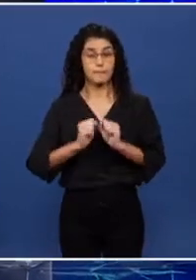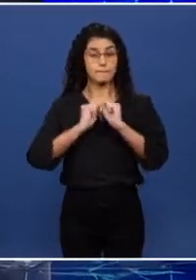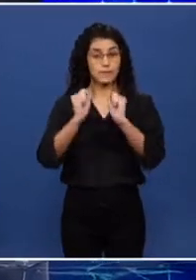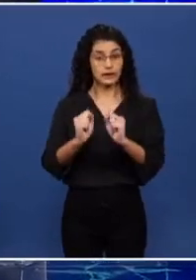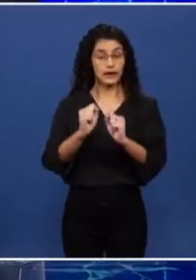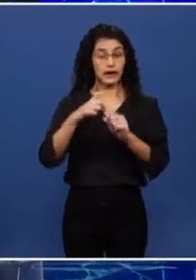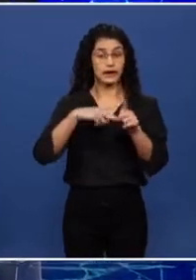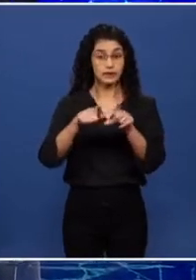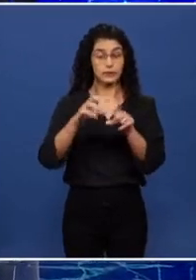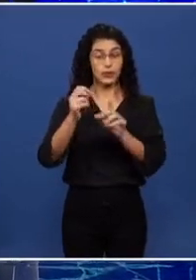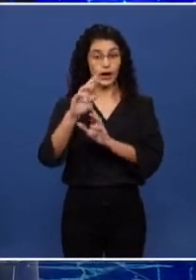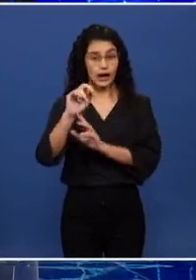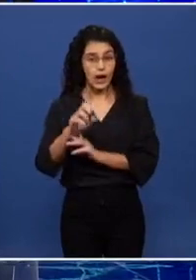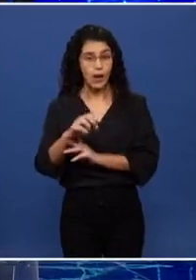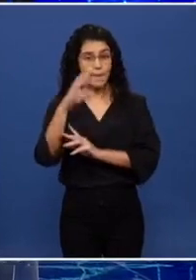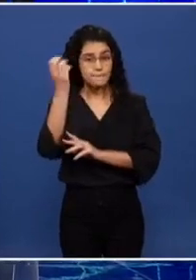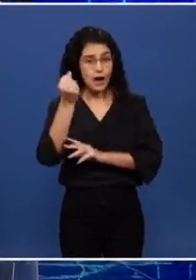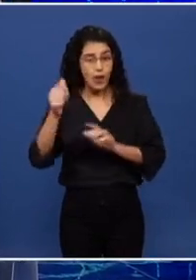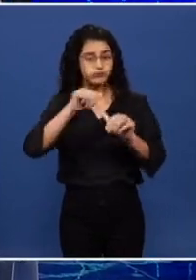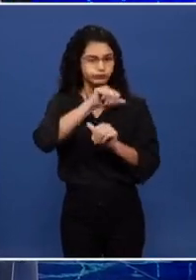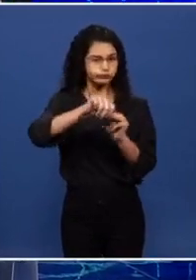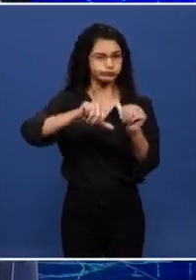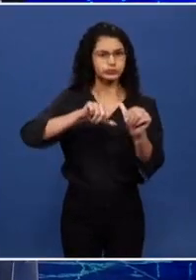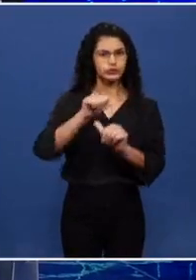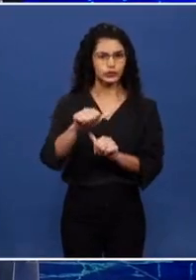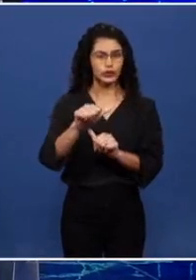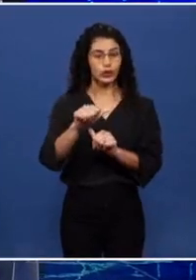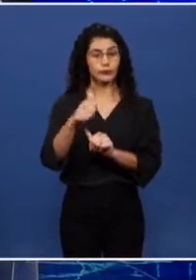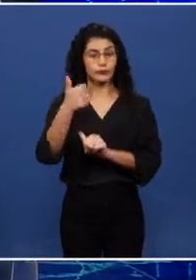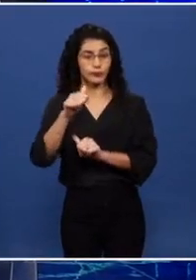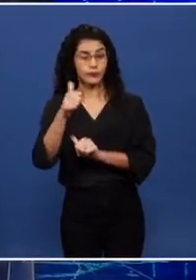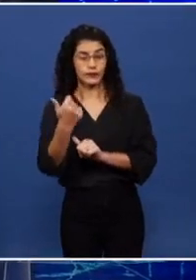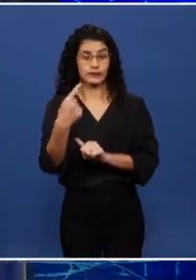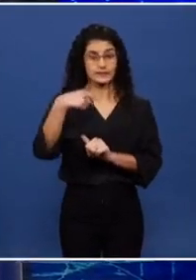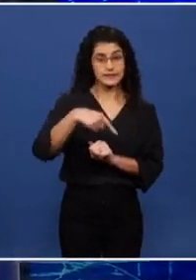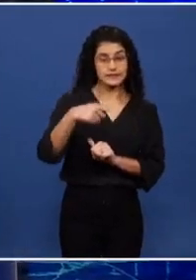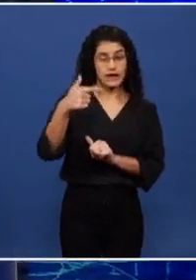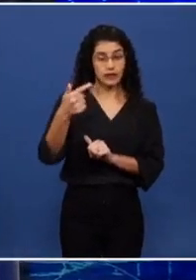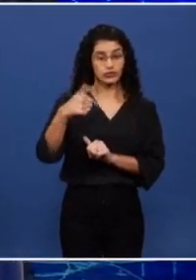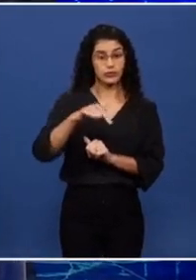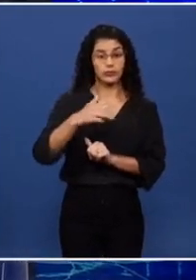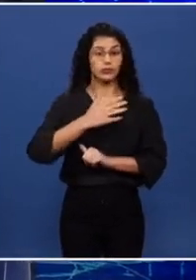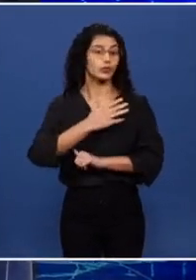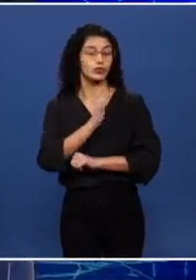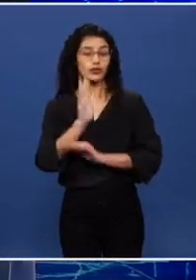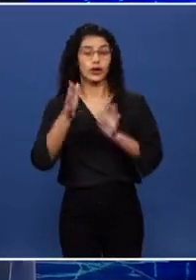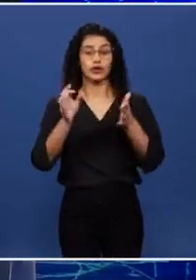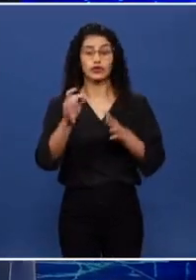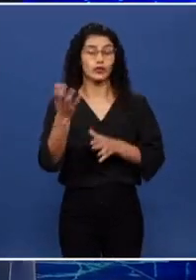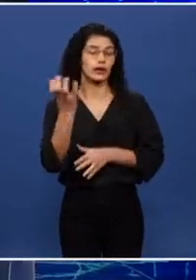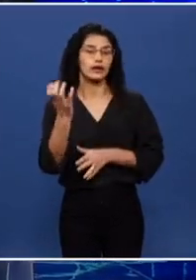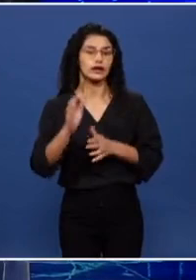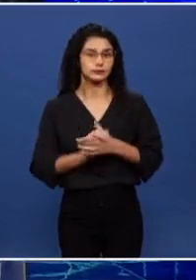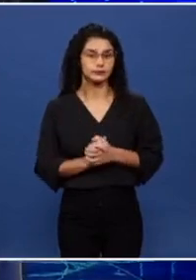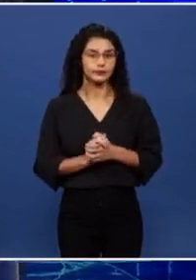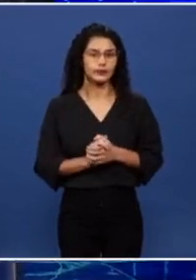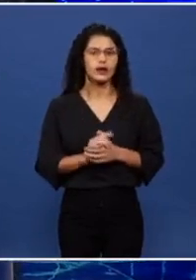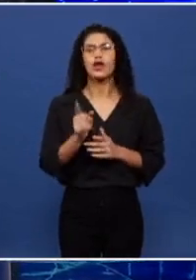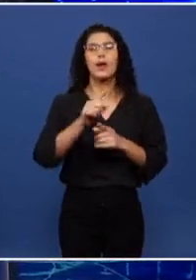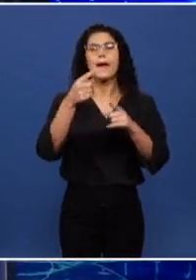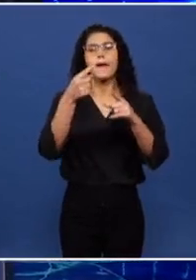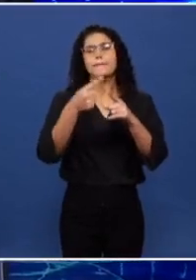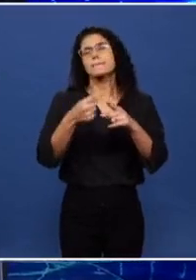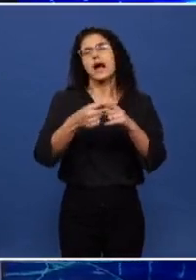O cartelo branco mudou, mudou de 11 para 17, depois ele tirou 5 que ele não gostava e ficou só o que eles queriam. Não é